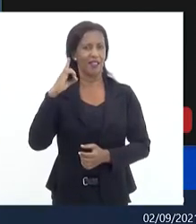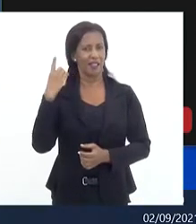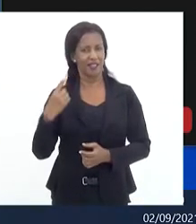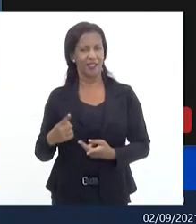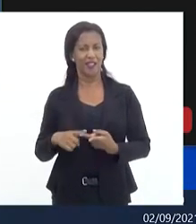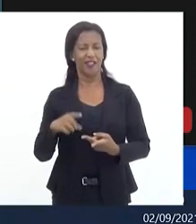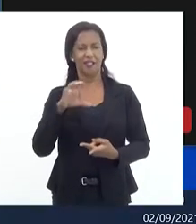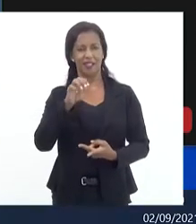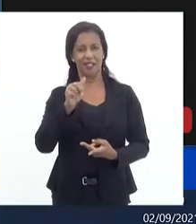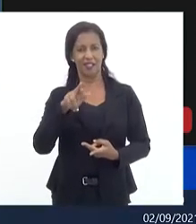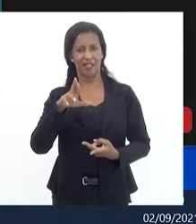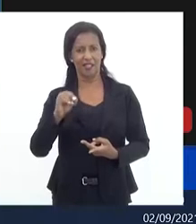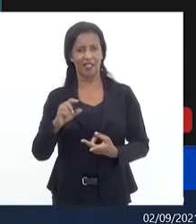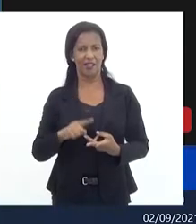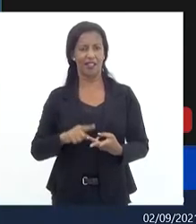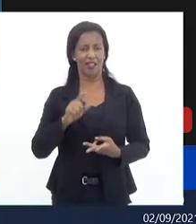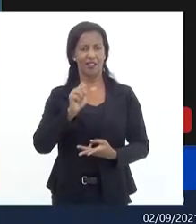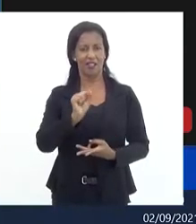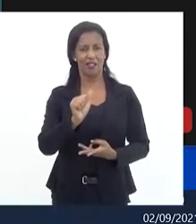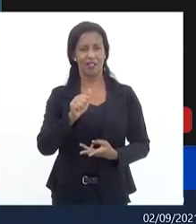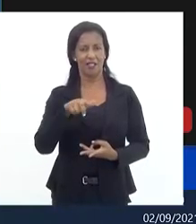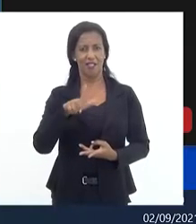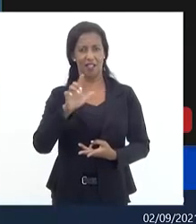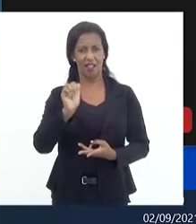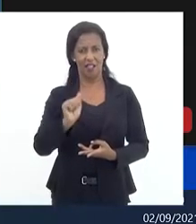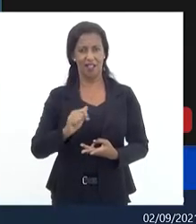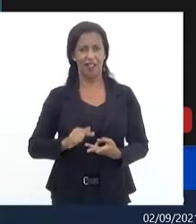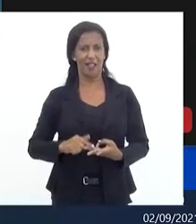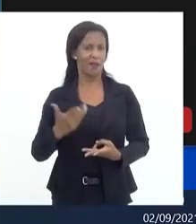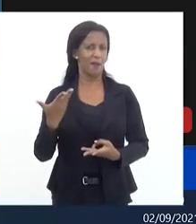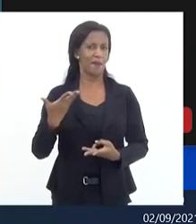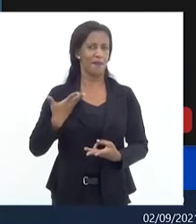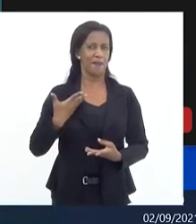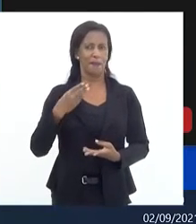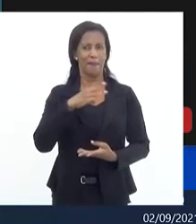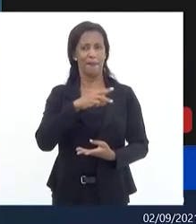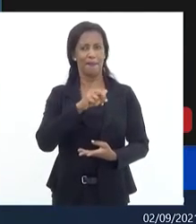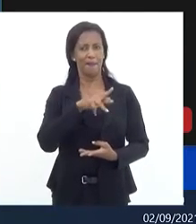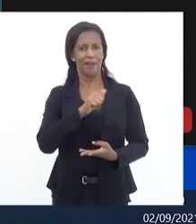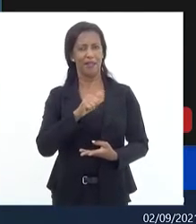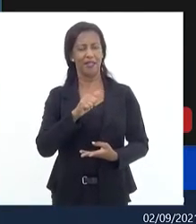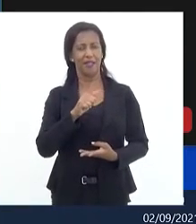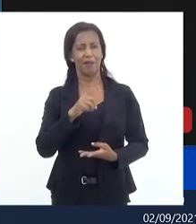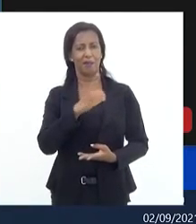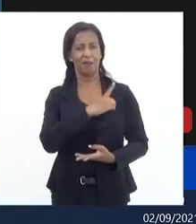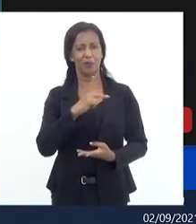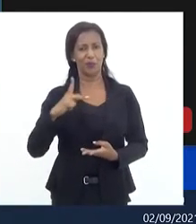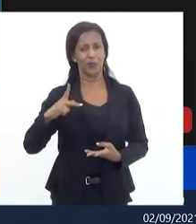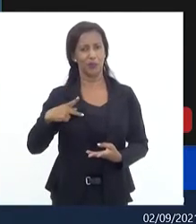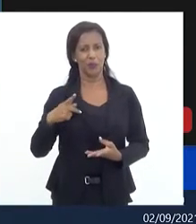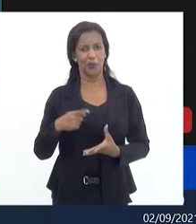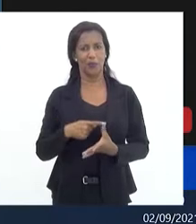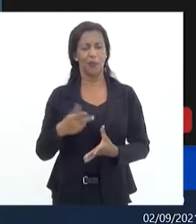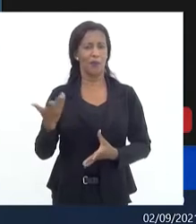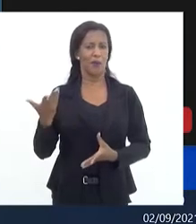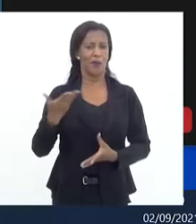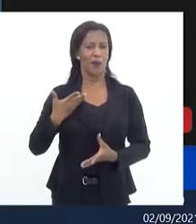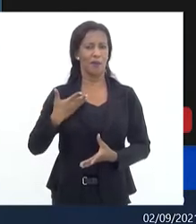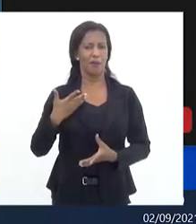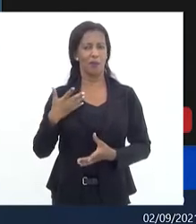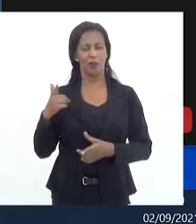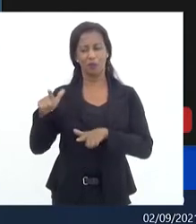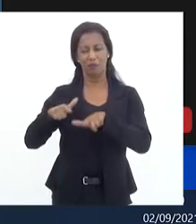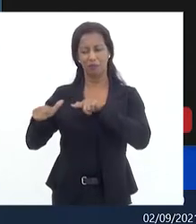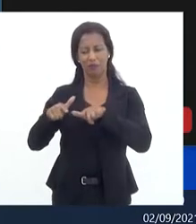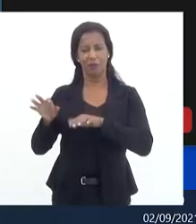Augusto coronel Salema saudar a minha colega Maria Júlia defensora pública meu companheiro de luta na justiça